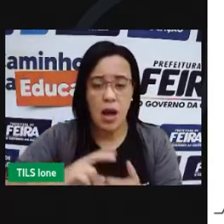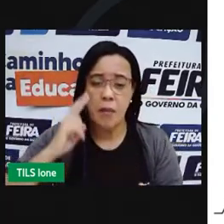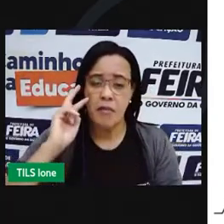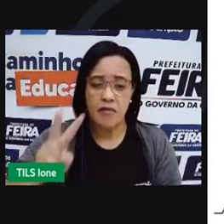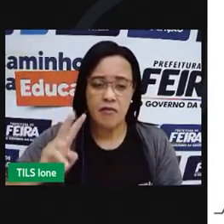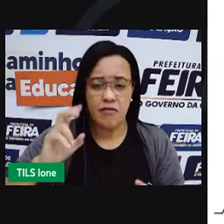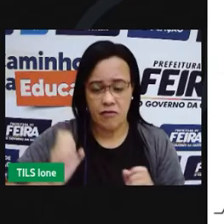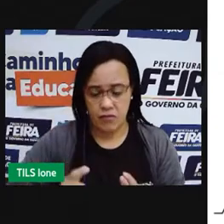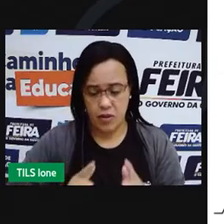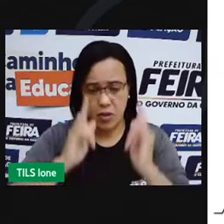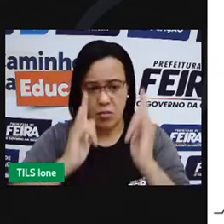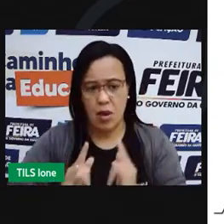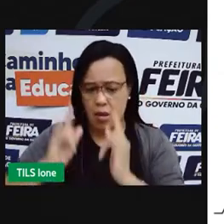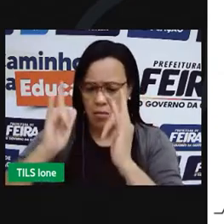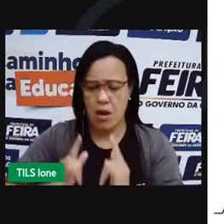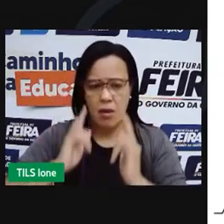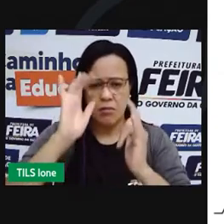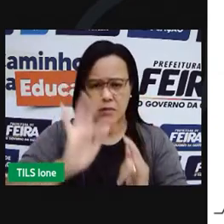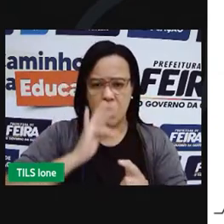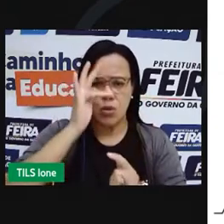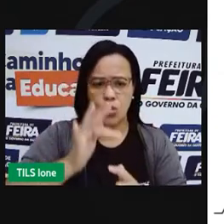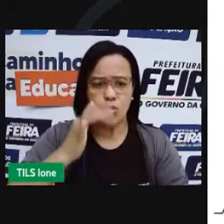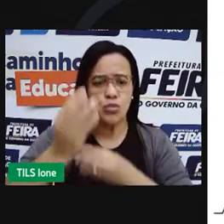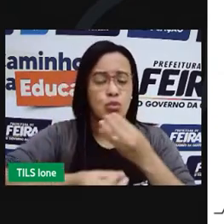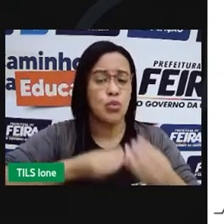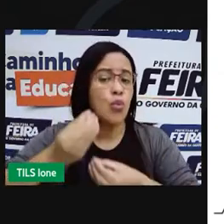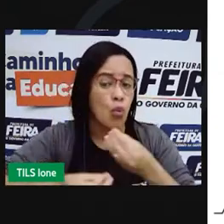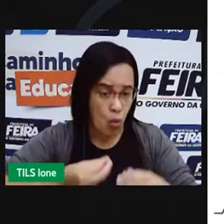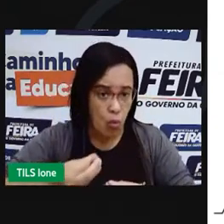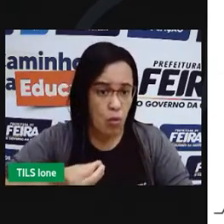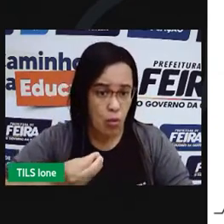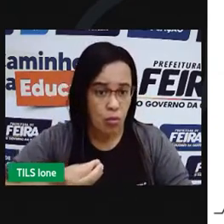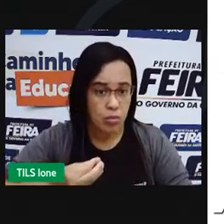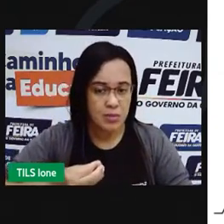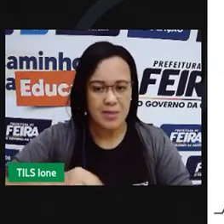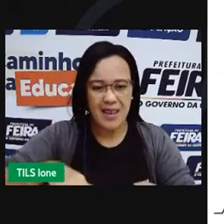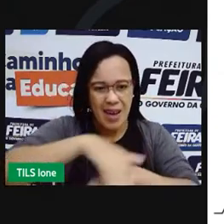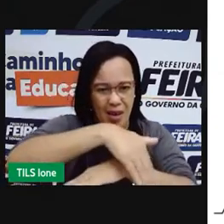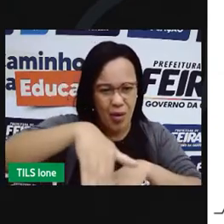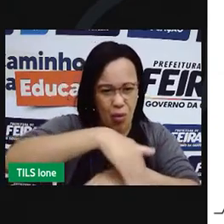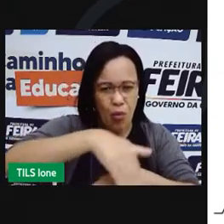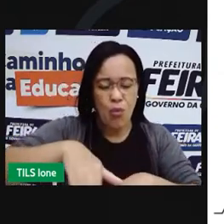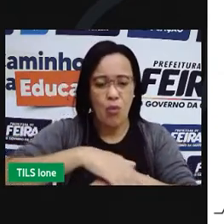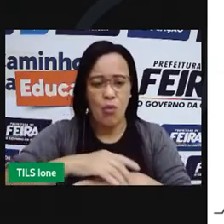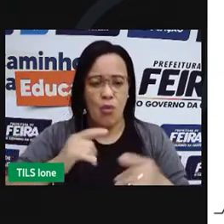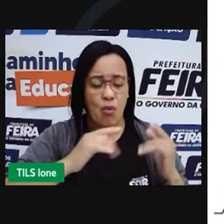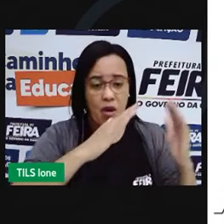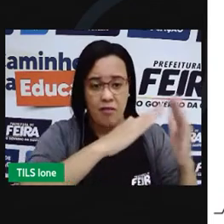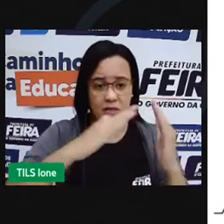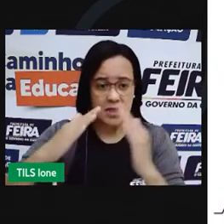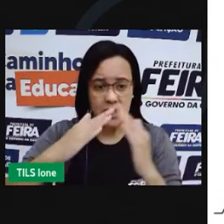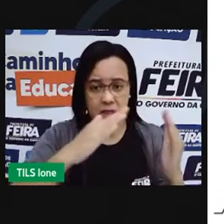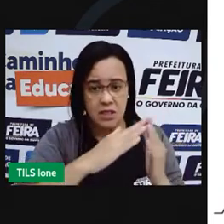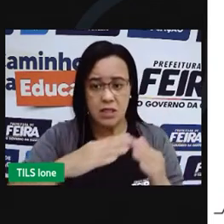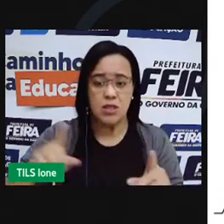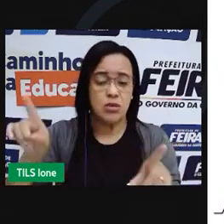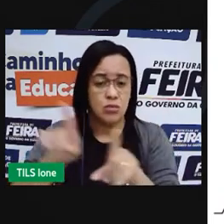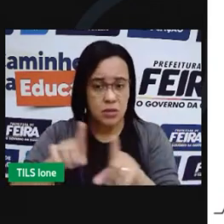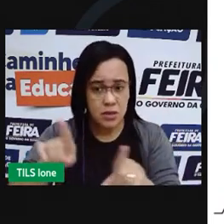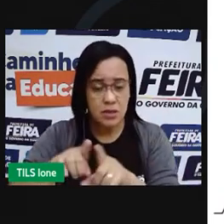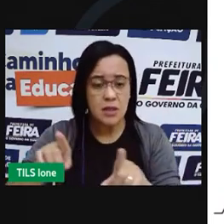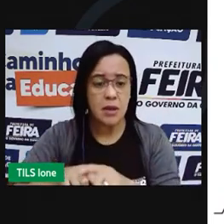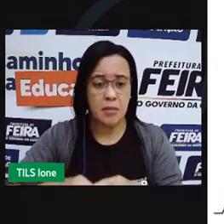localizadas no entorno, ver o impacto que irá gerar no trânsito local e implementar soluções para amenizar tais